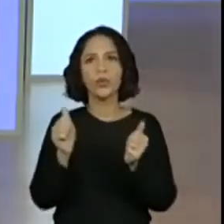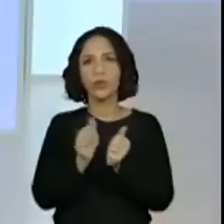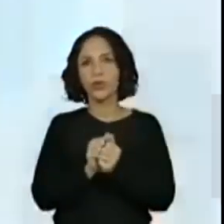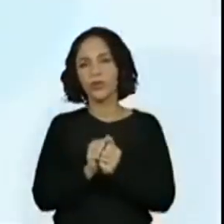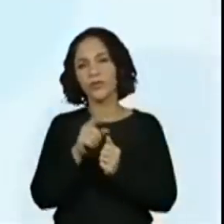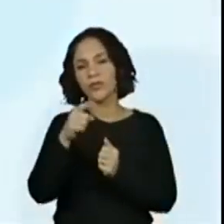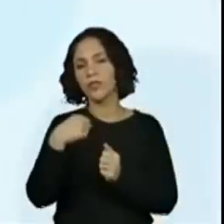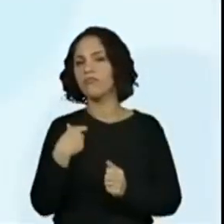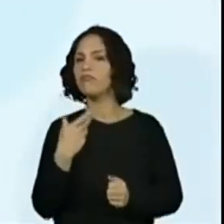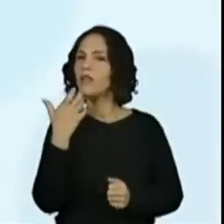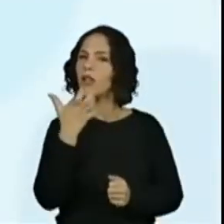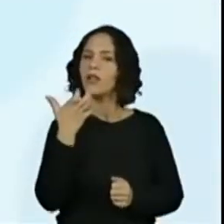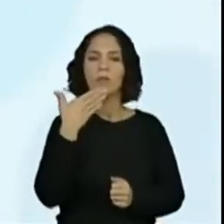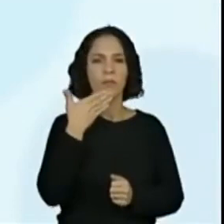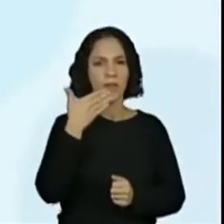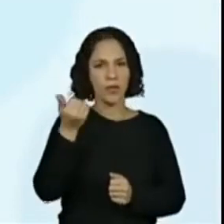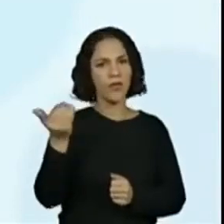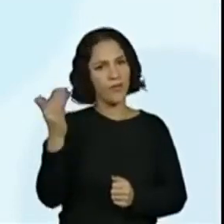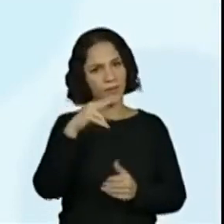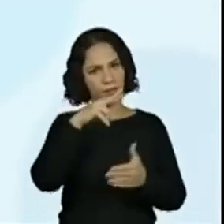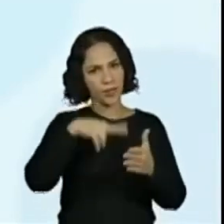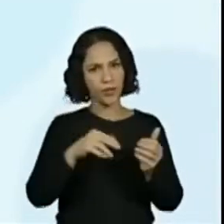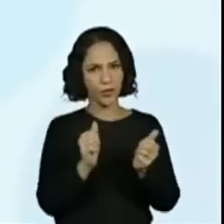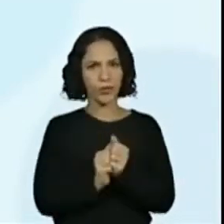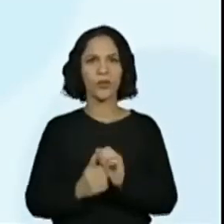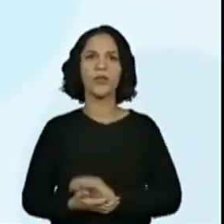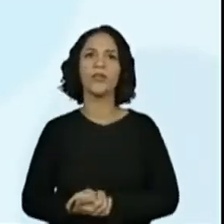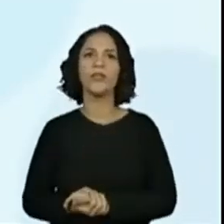canto melhor. Então, vamos fazer uma leitura junto?